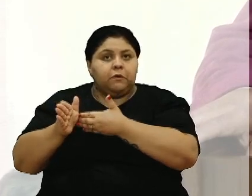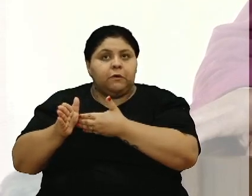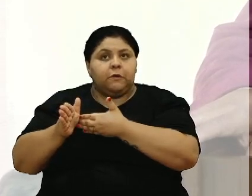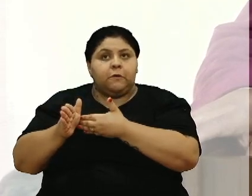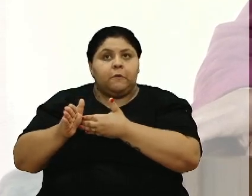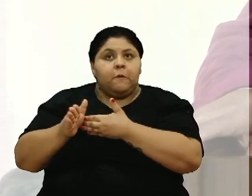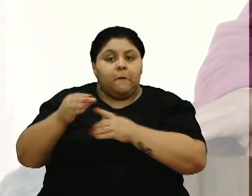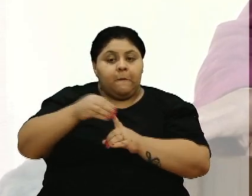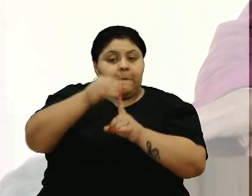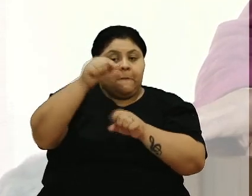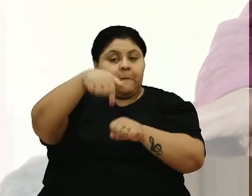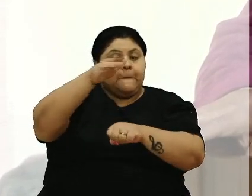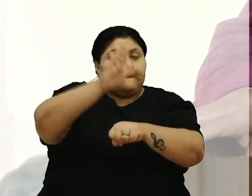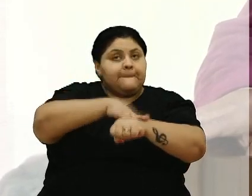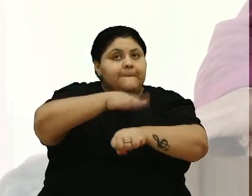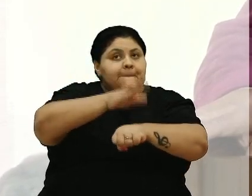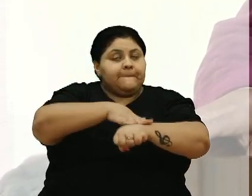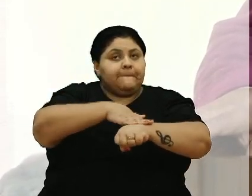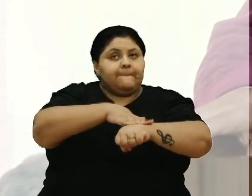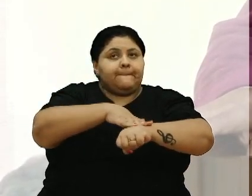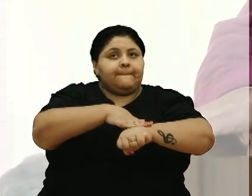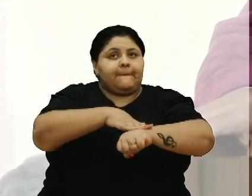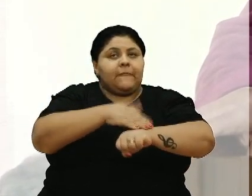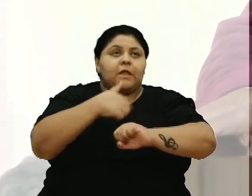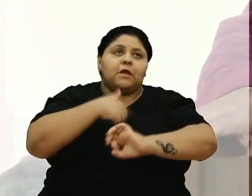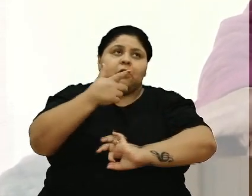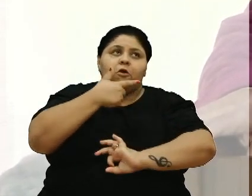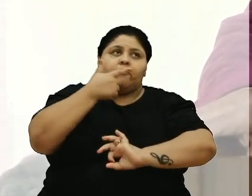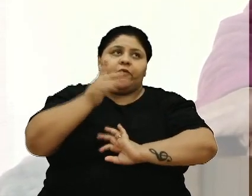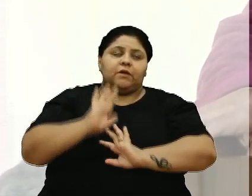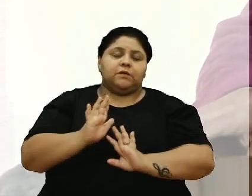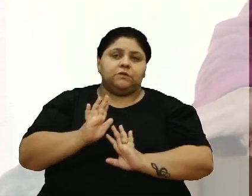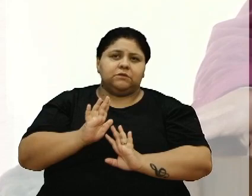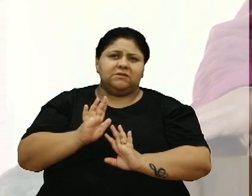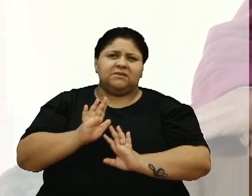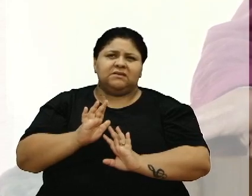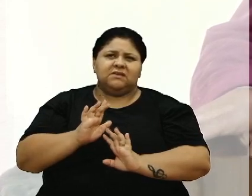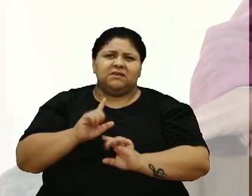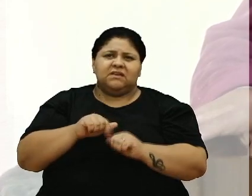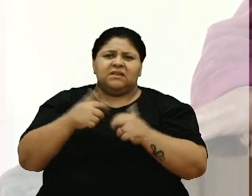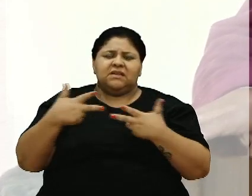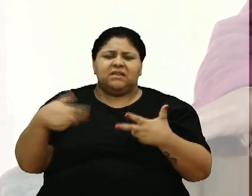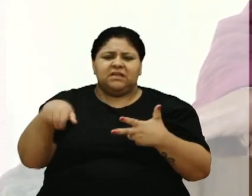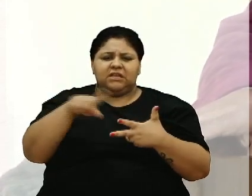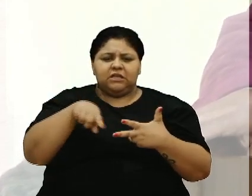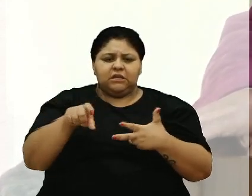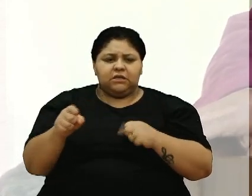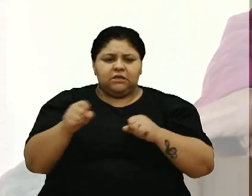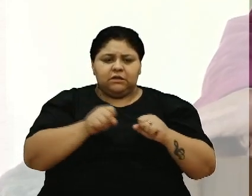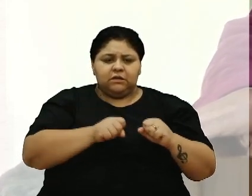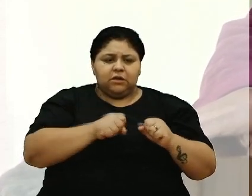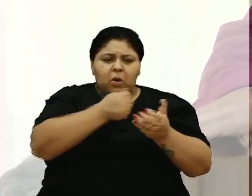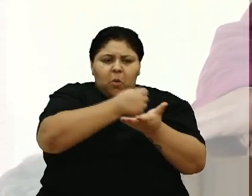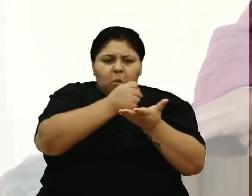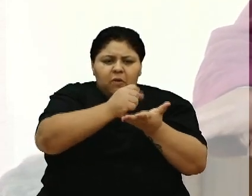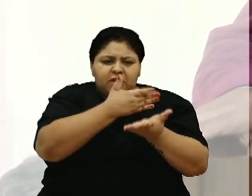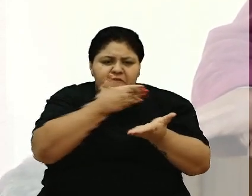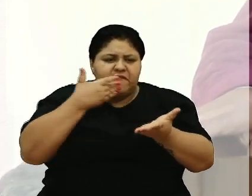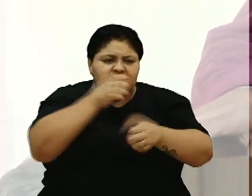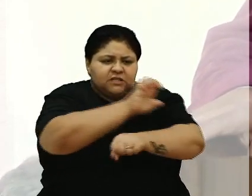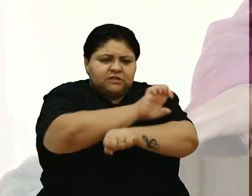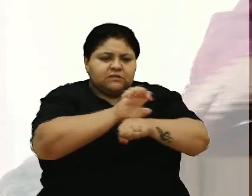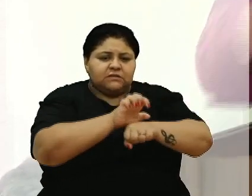momento eu digo assim tantas coisas que a gente pode hoje se contrata está tão fácil um estagiário